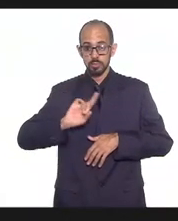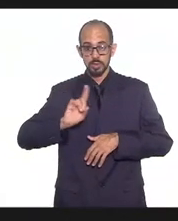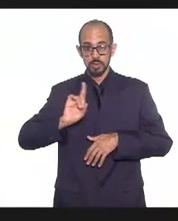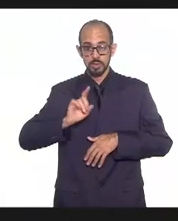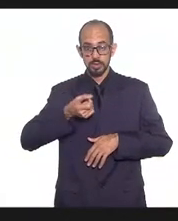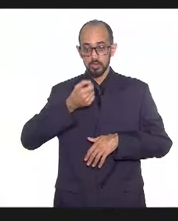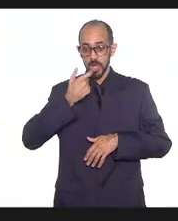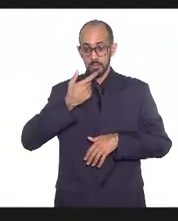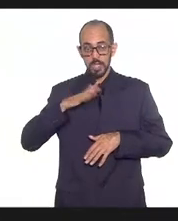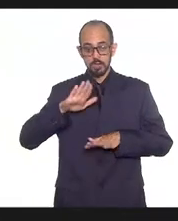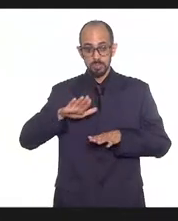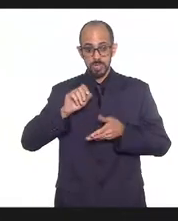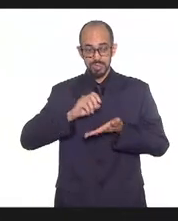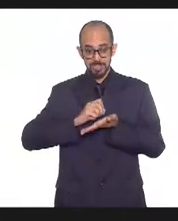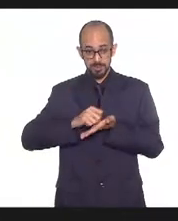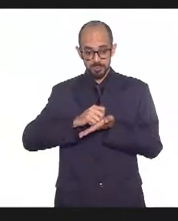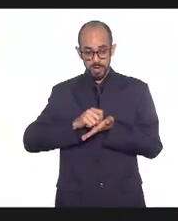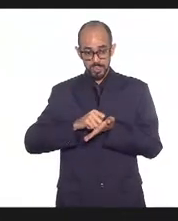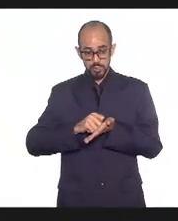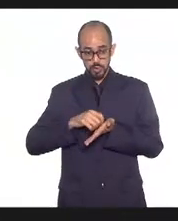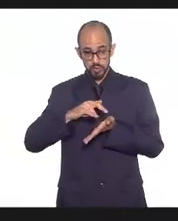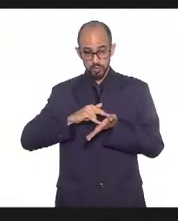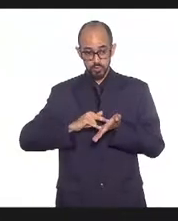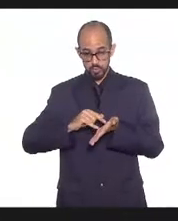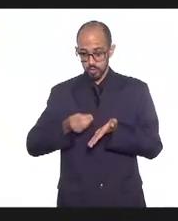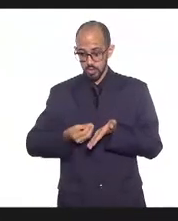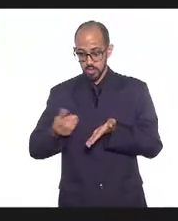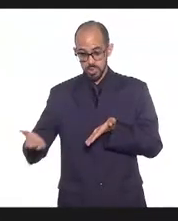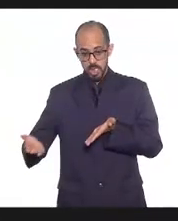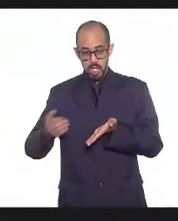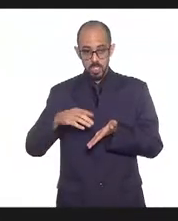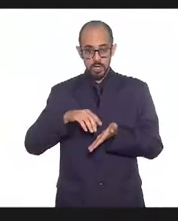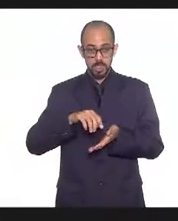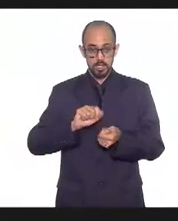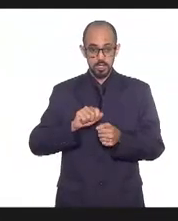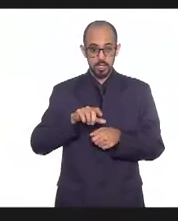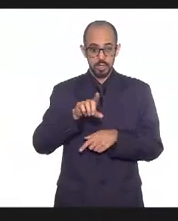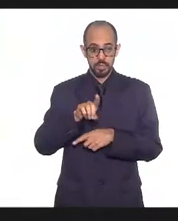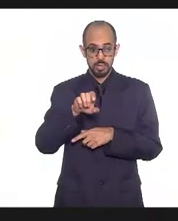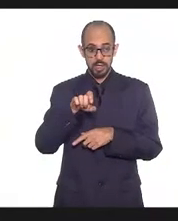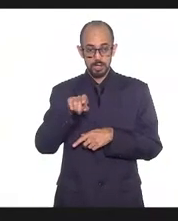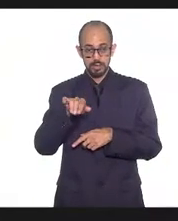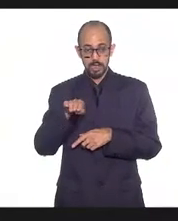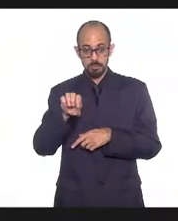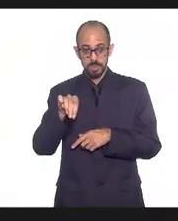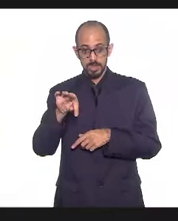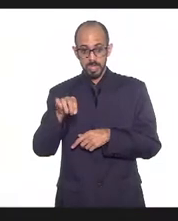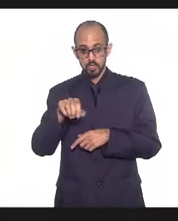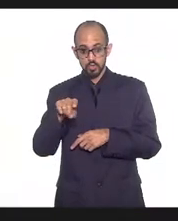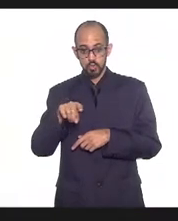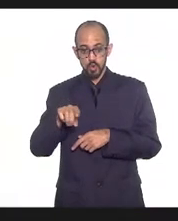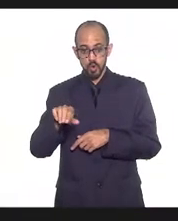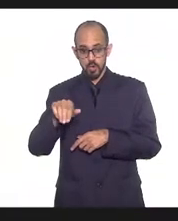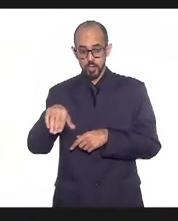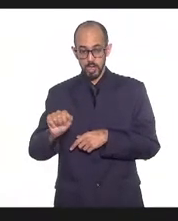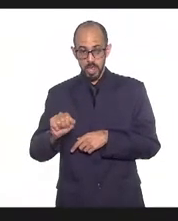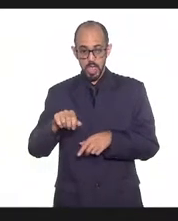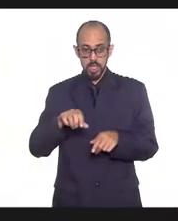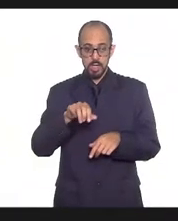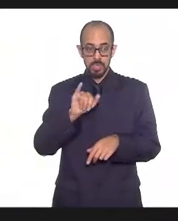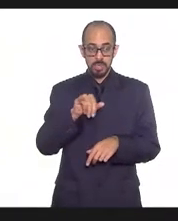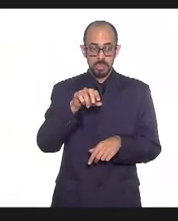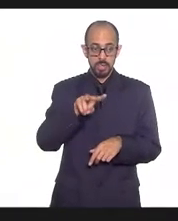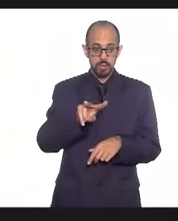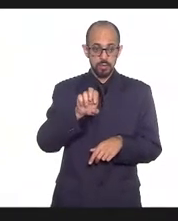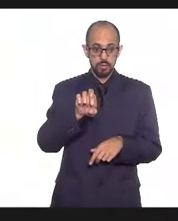E essas prescrições de dexametasona, de antibióticos e de ivermectina, quer dizer,